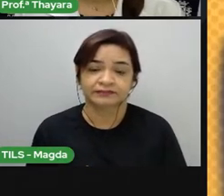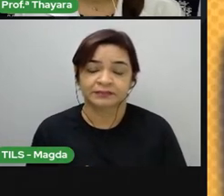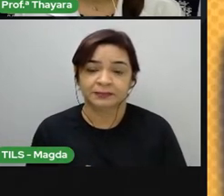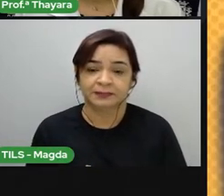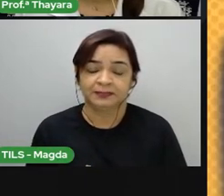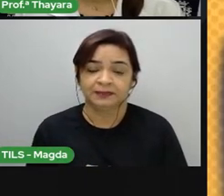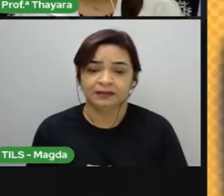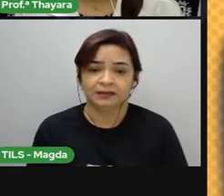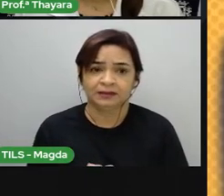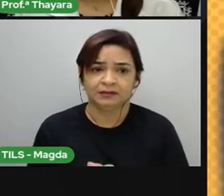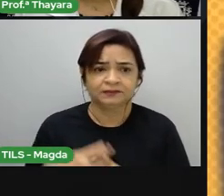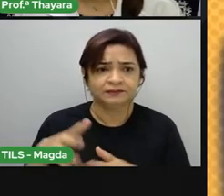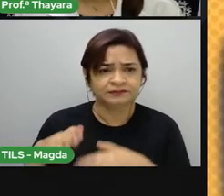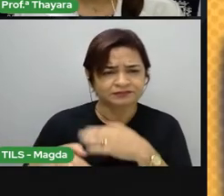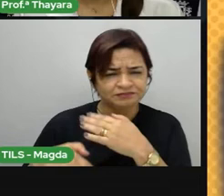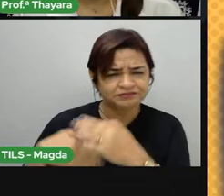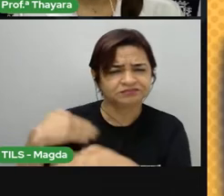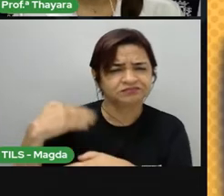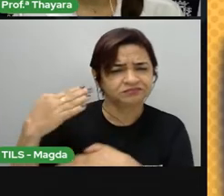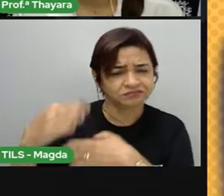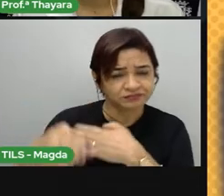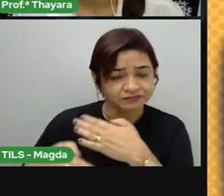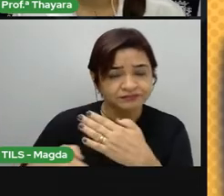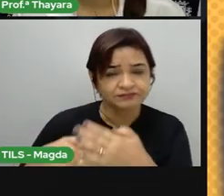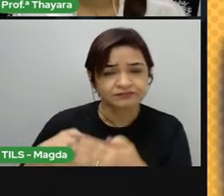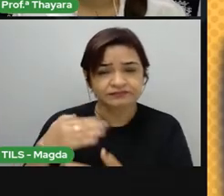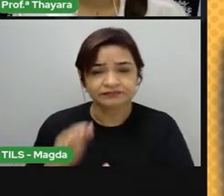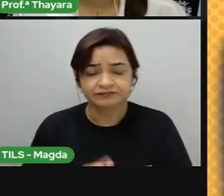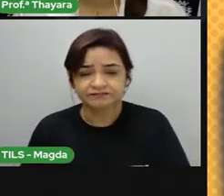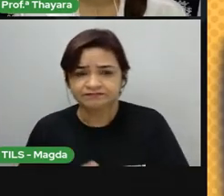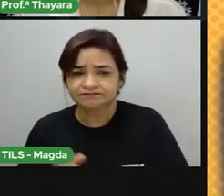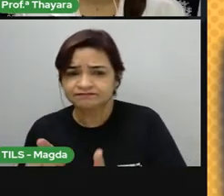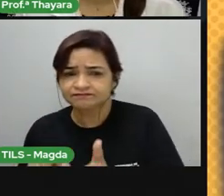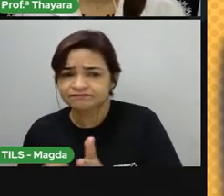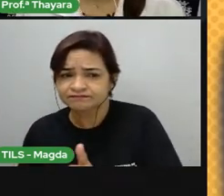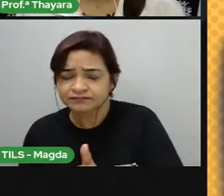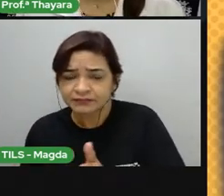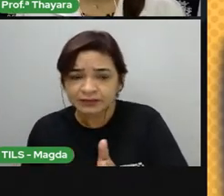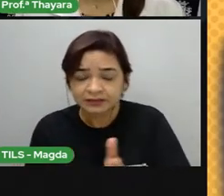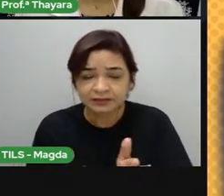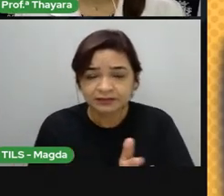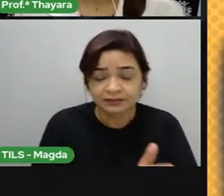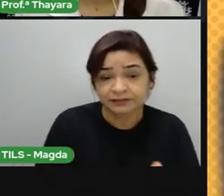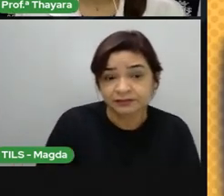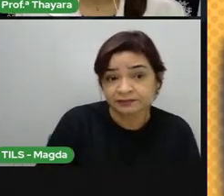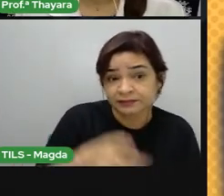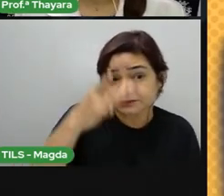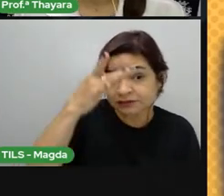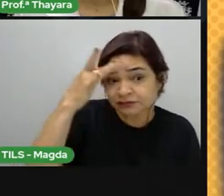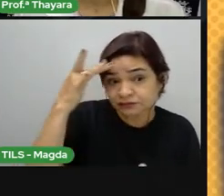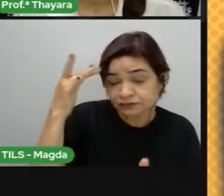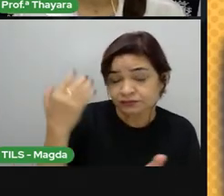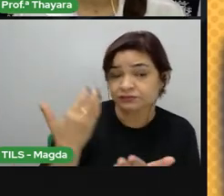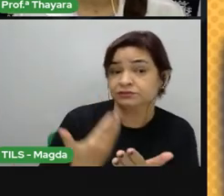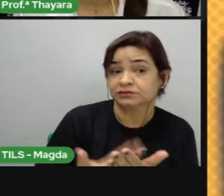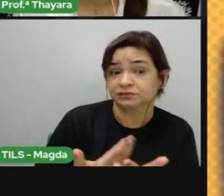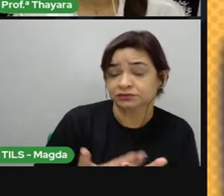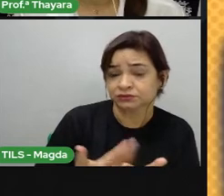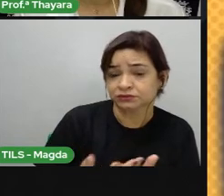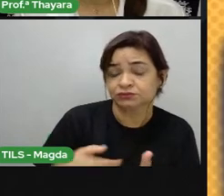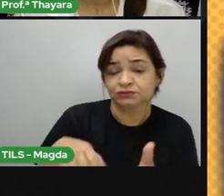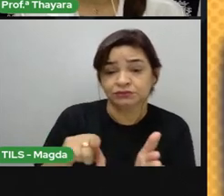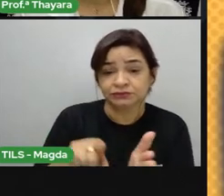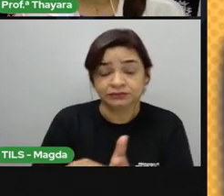Muito tempo depois, essas impressões são localizadas e pesquisadas pelos paleontólogos, profissionais que melhor